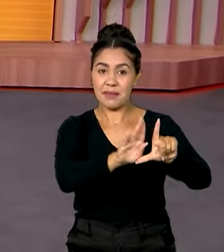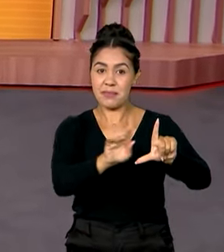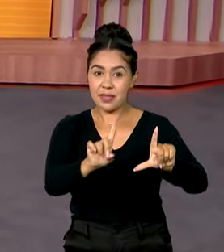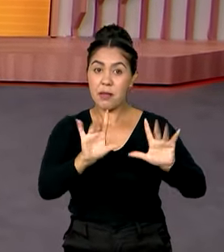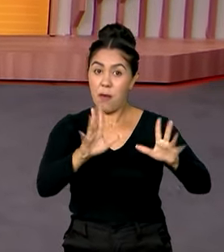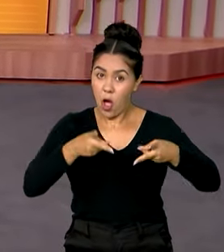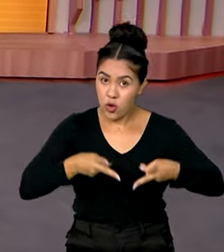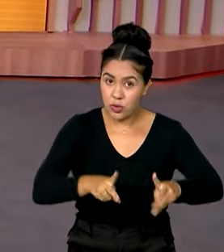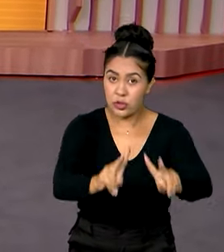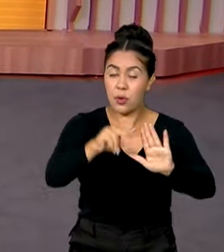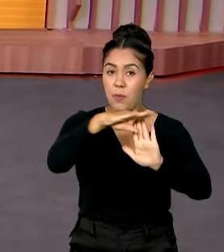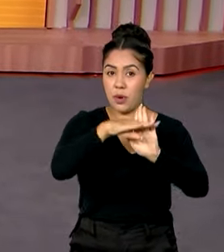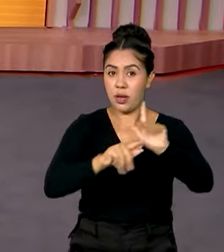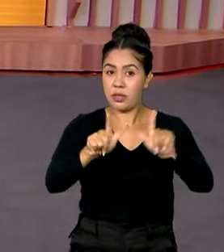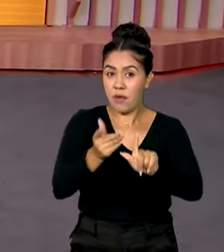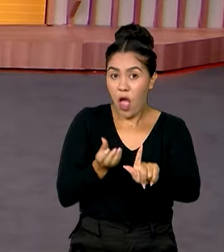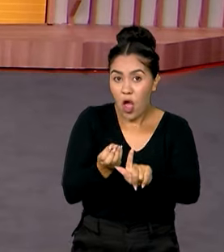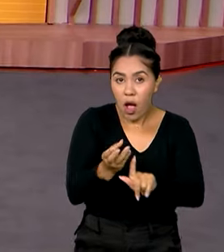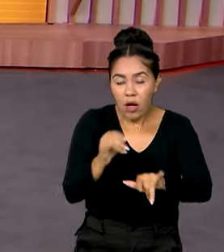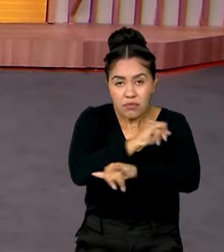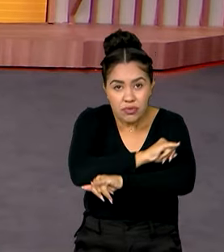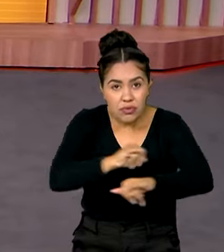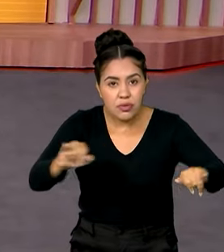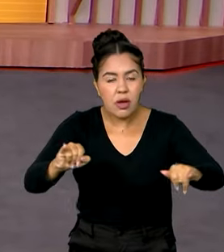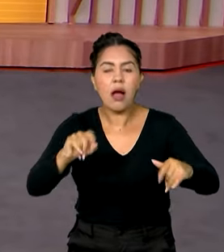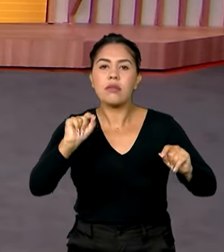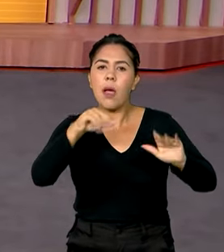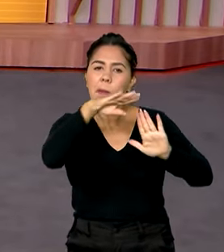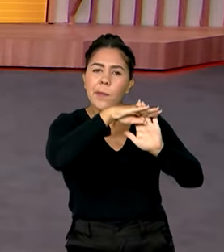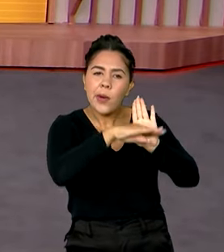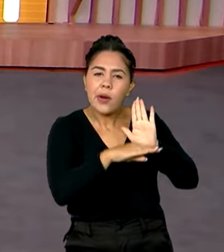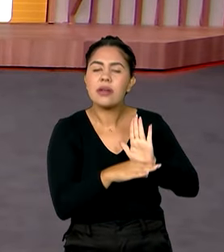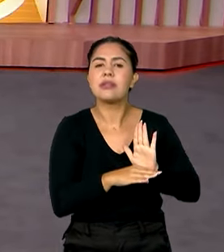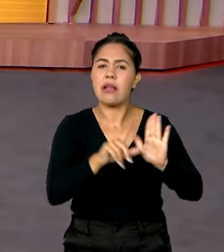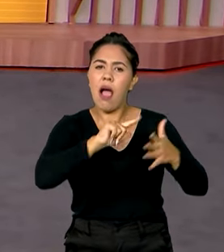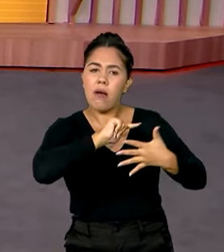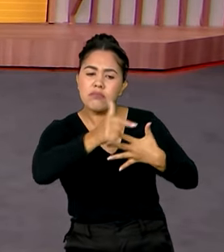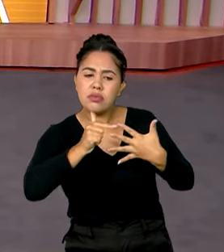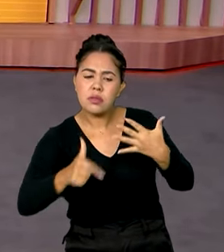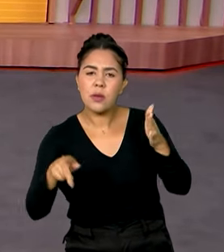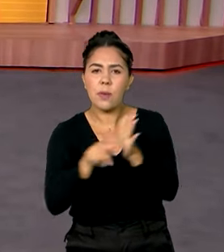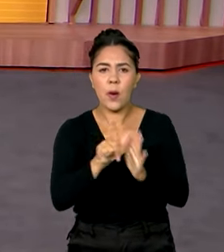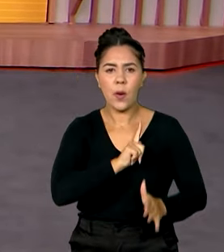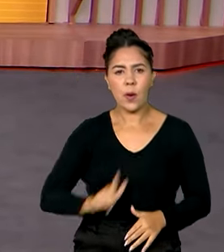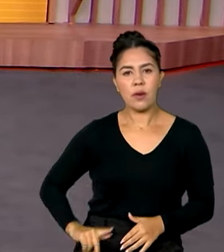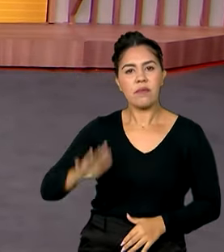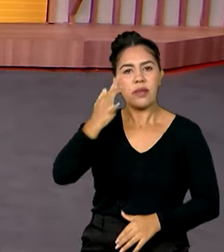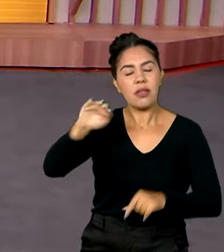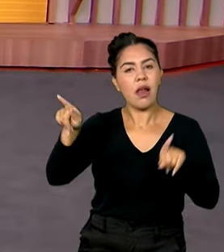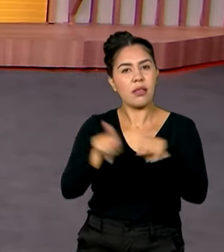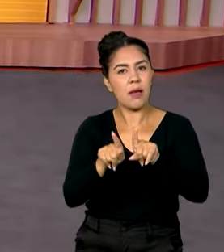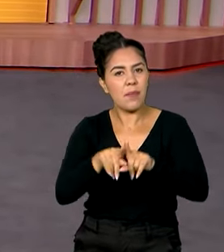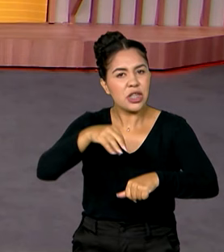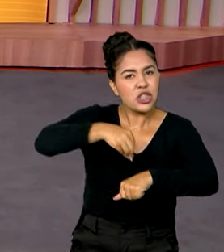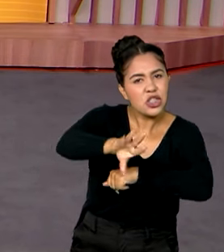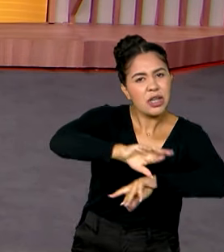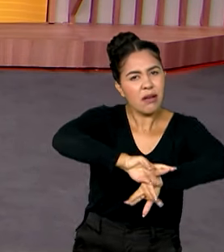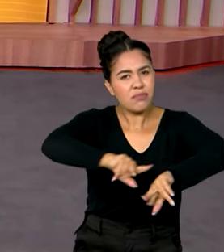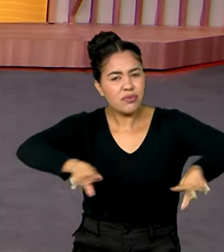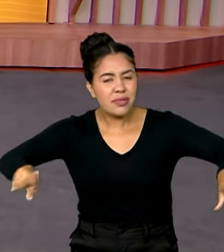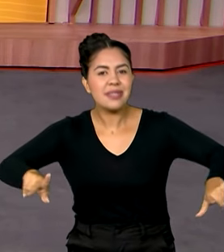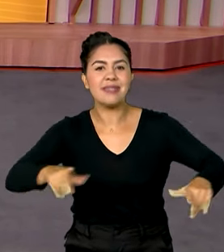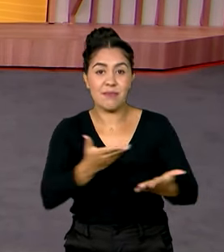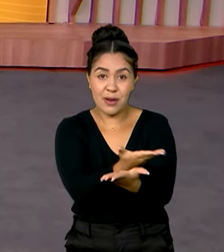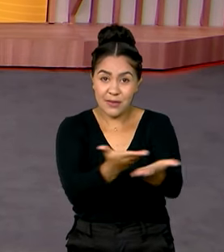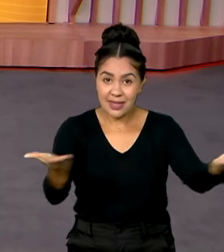então, mas o Canal Gov, você sabe, segue com a nossa programação aí, mostrando todas as ações do governo federal, com eventos ao vivo, dicas e serviços